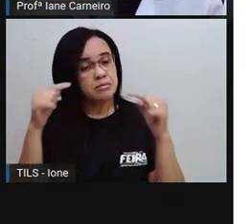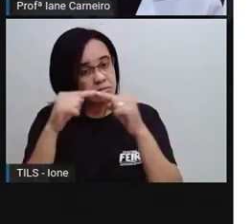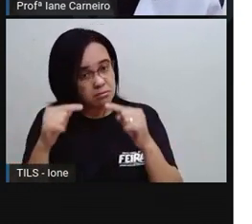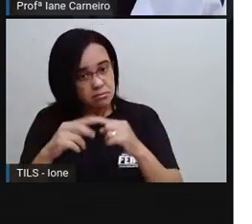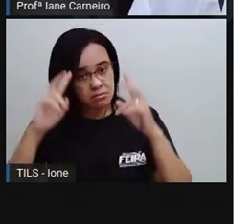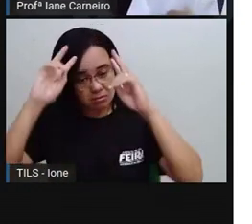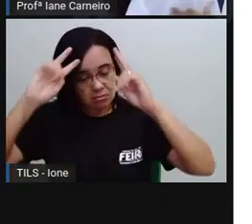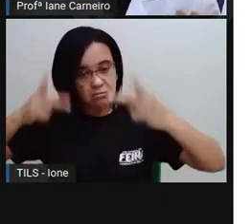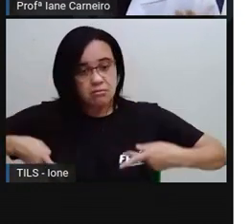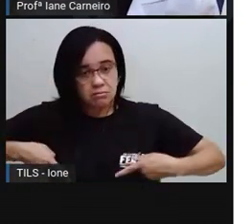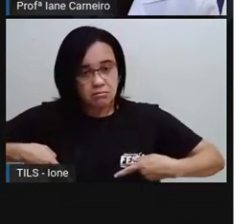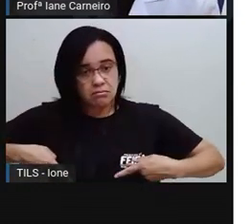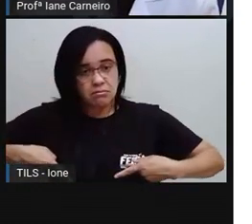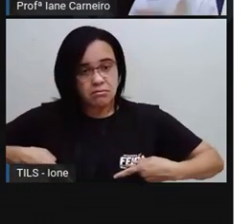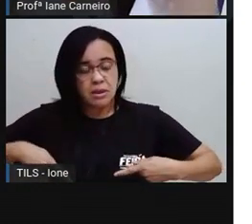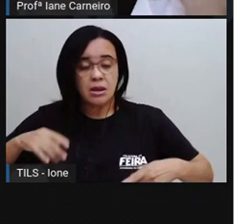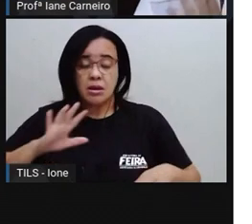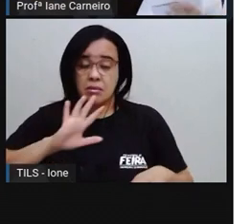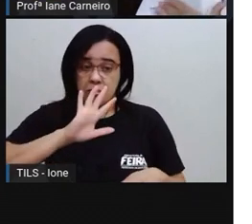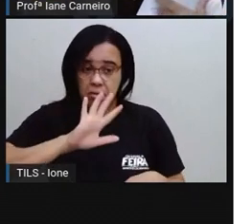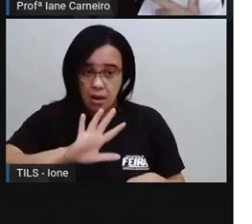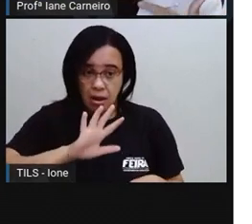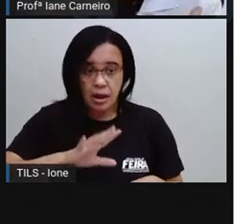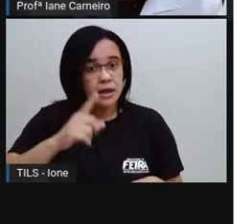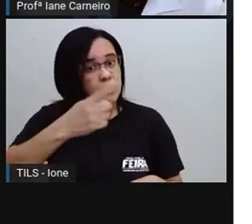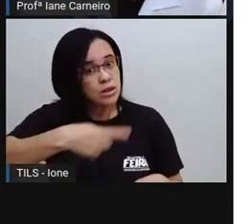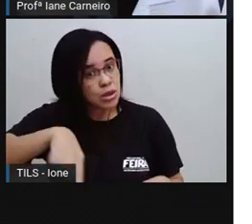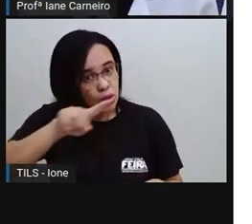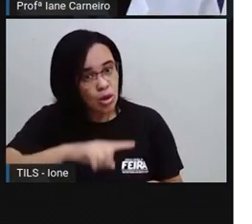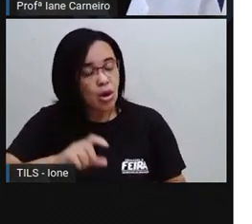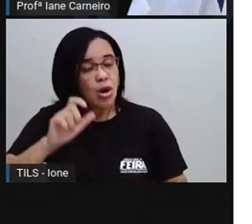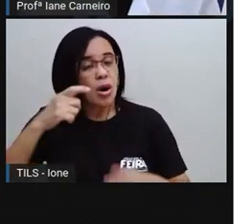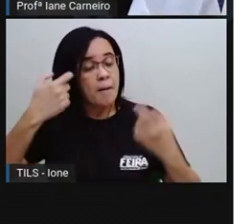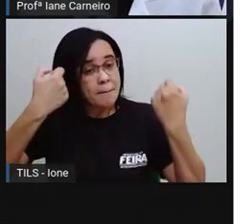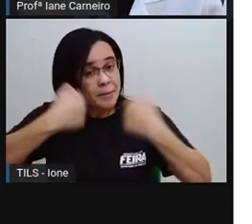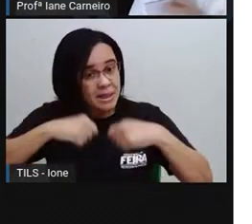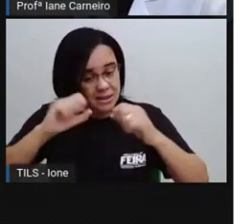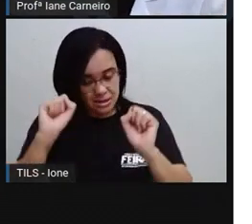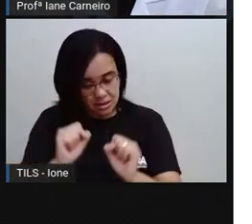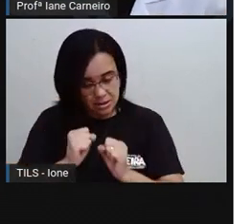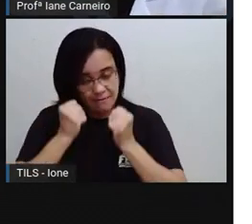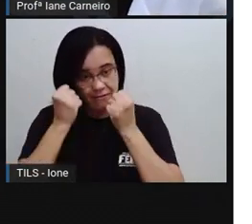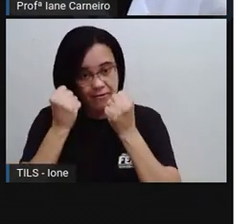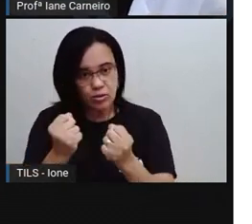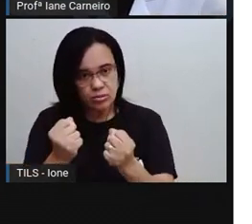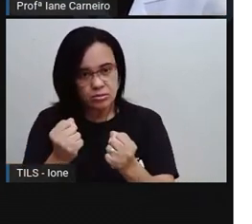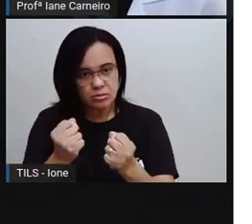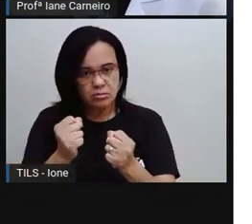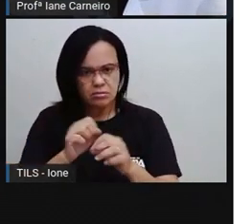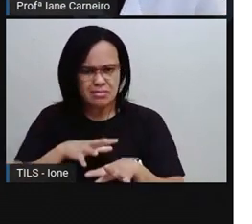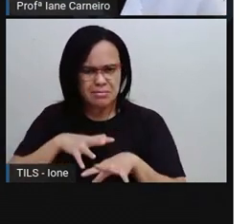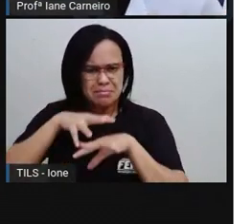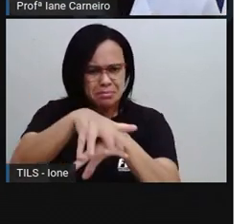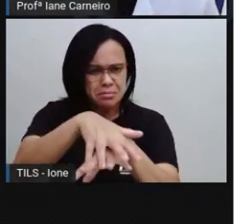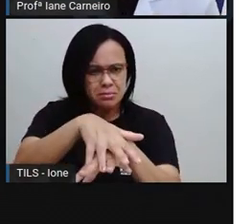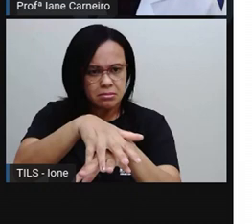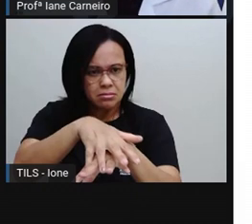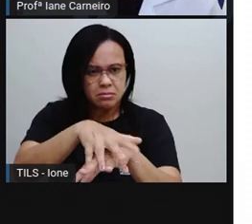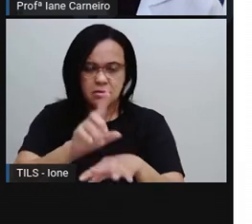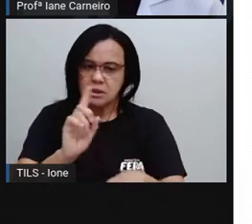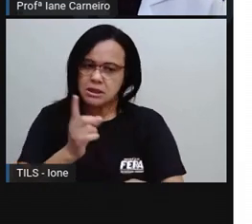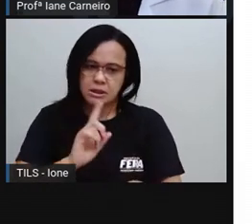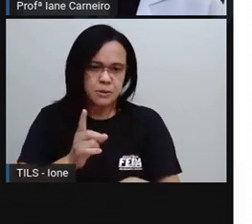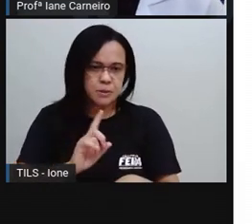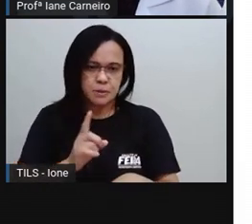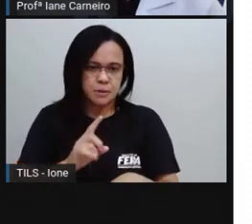é normal. Agora, a precisa tentar não magoar outra pessoa. Porque quem é que fica feliz quando magoa alguém? Eu não fico, não. Vocês